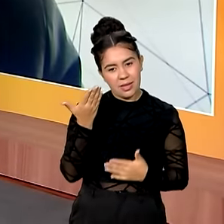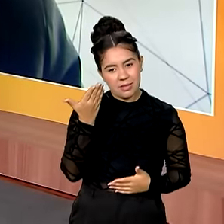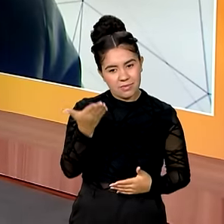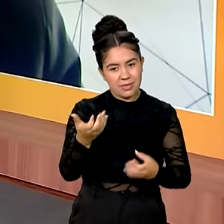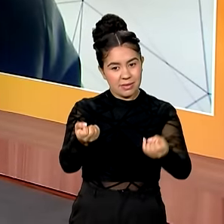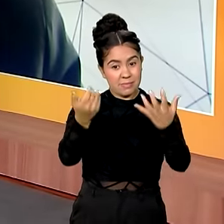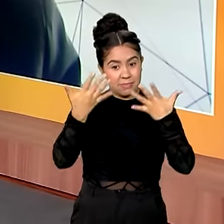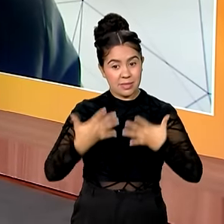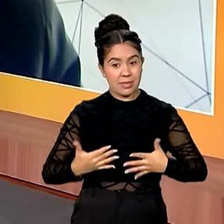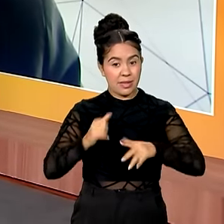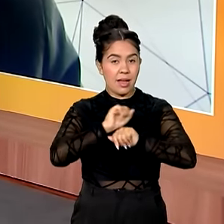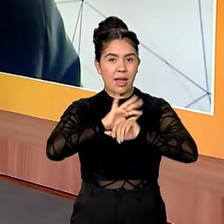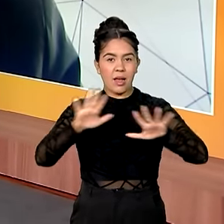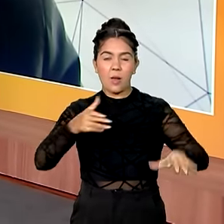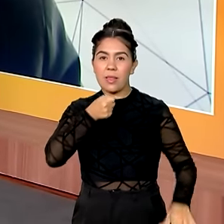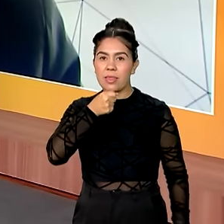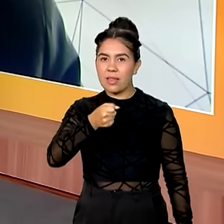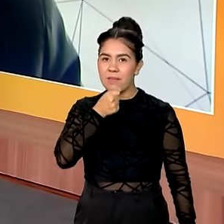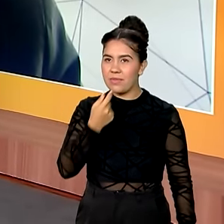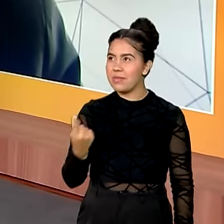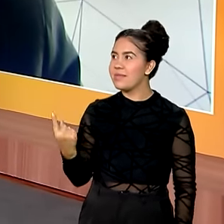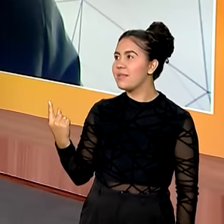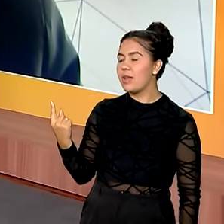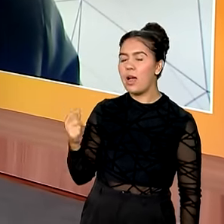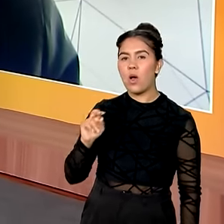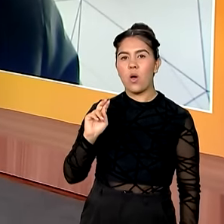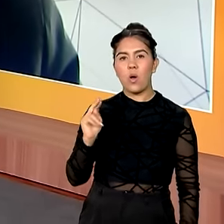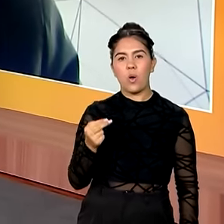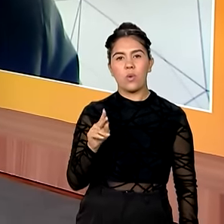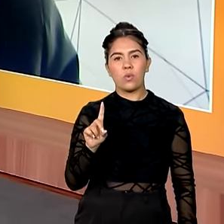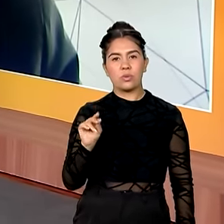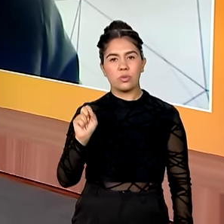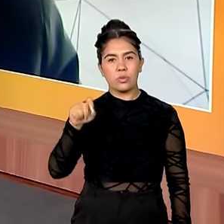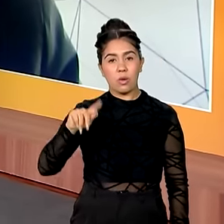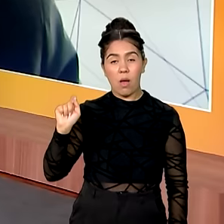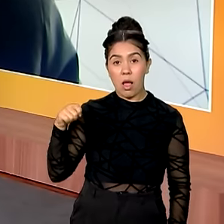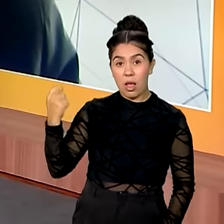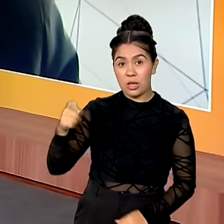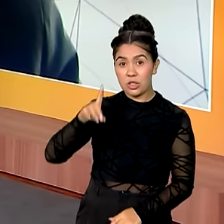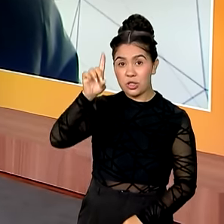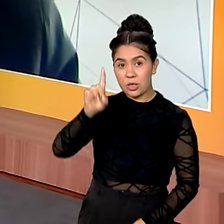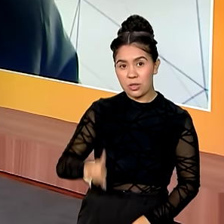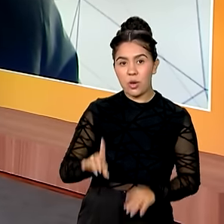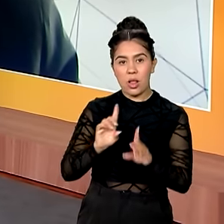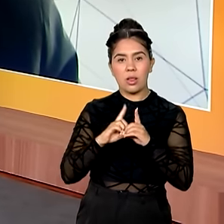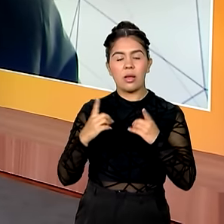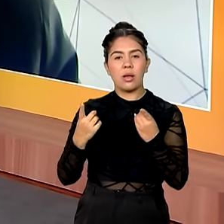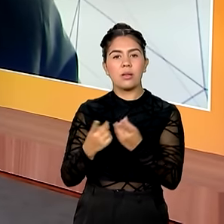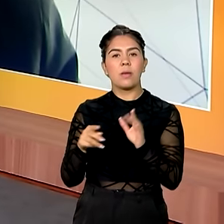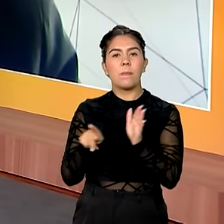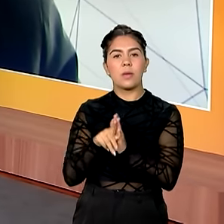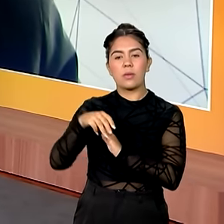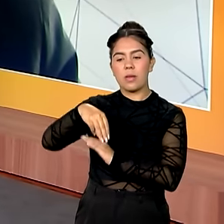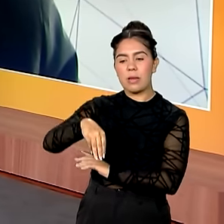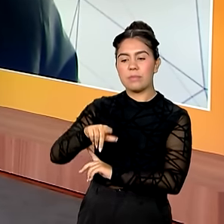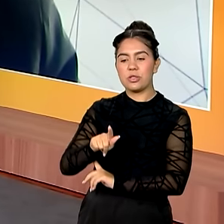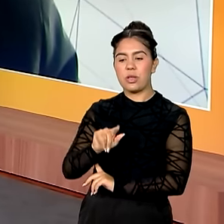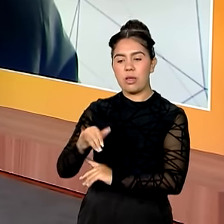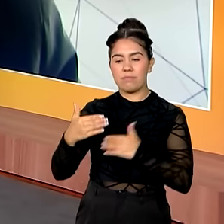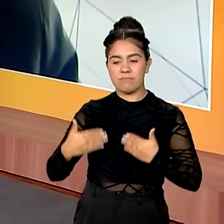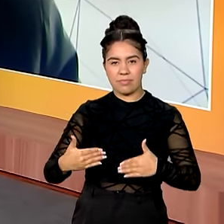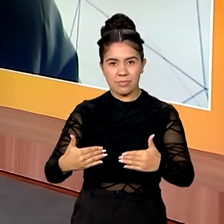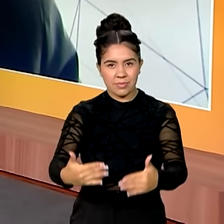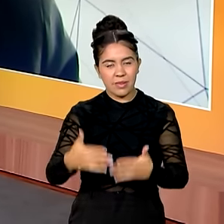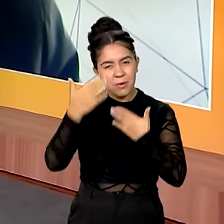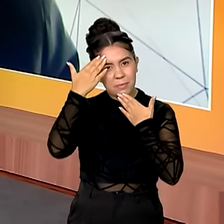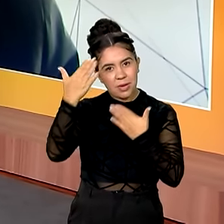esclarecimentos. entrevistei o Hudson Mesquite, ele que é diretor do Departamento de Identidade Digital do MGI. Parabéns pelo trabalho, obrigado